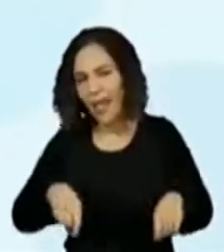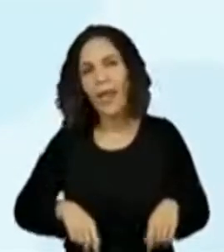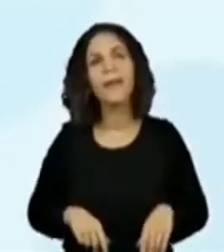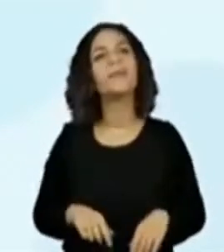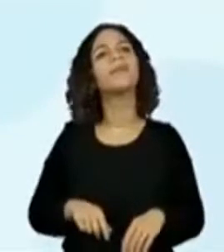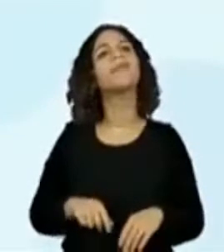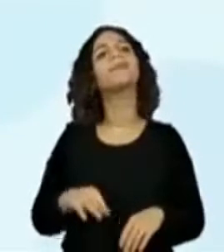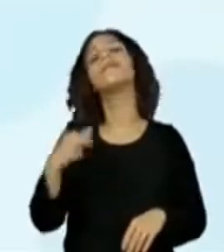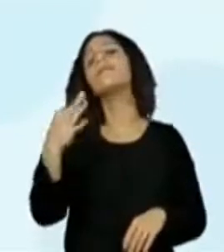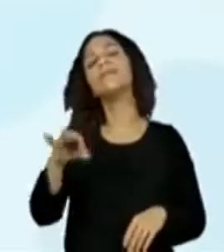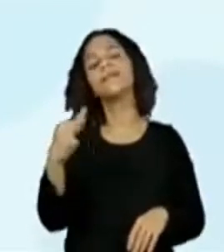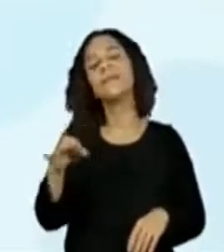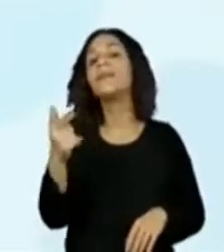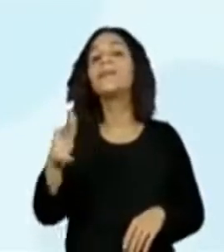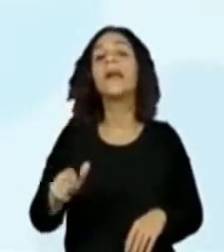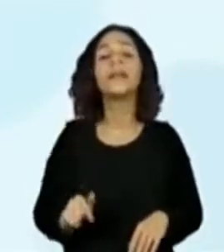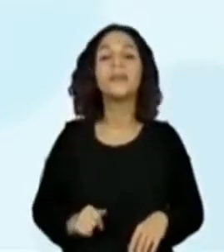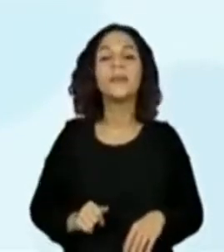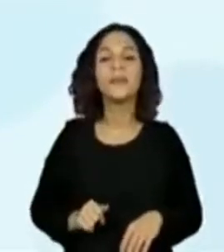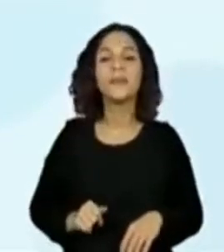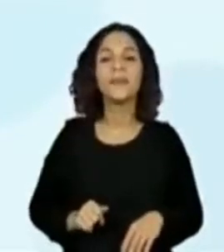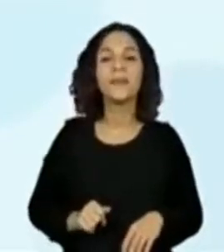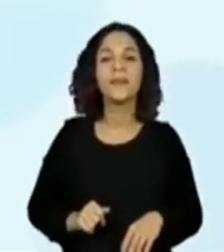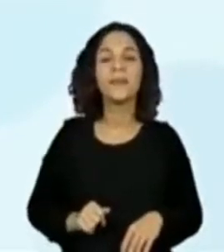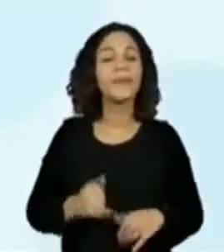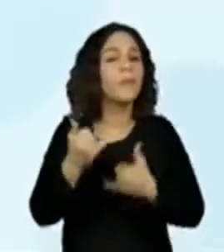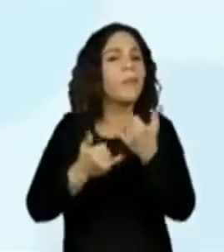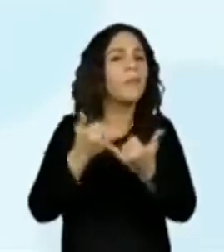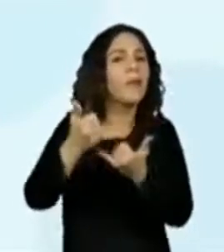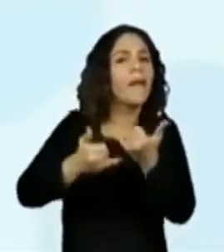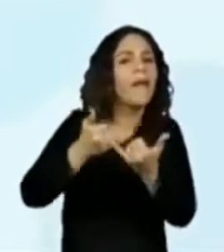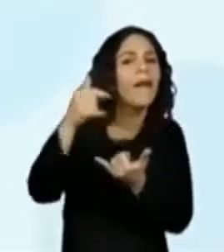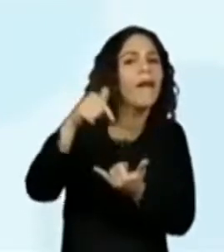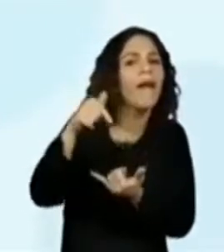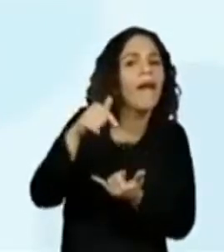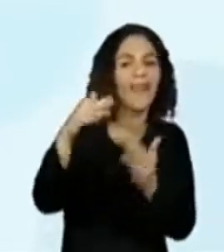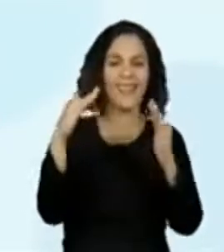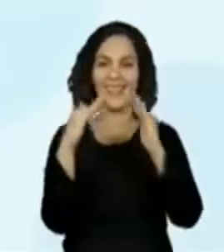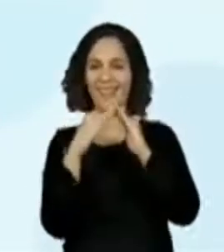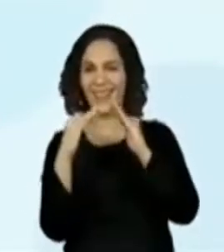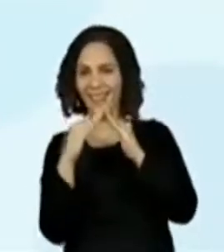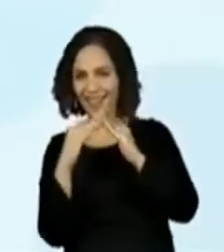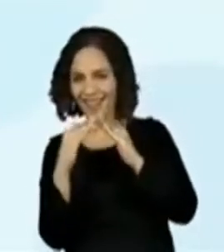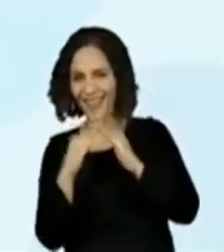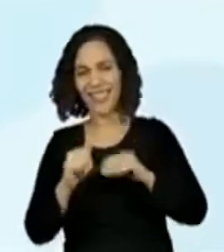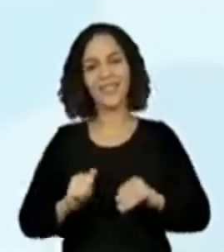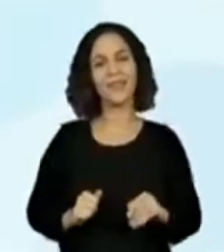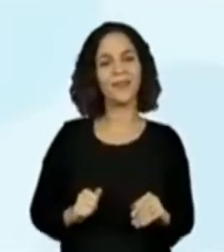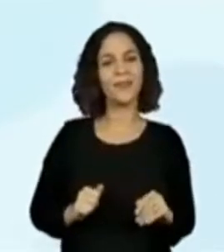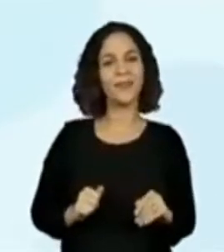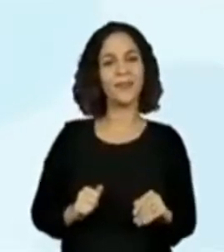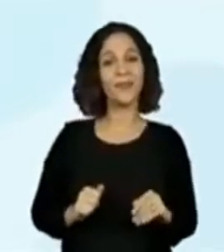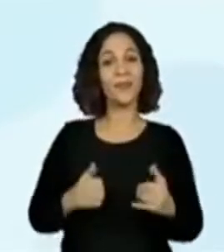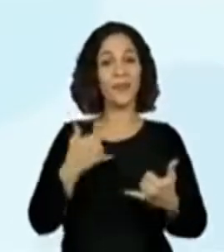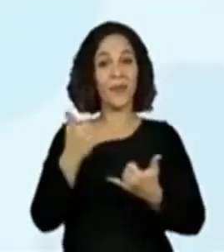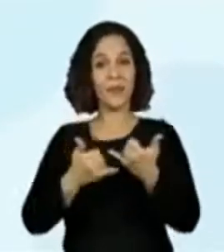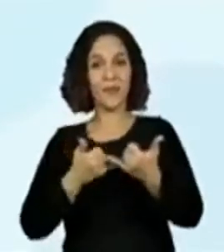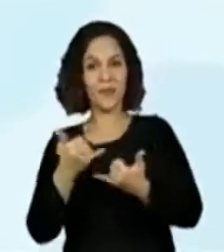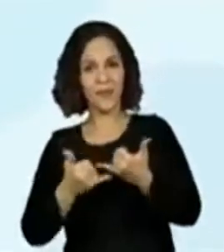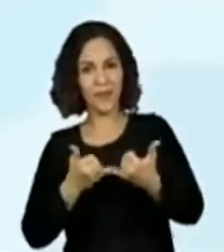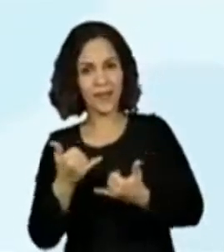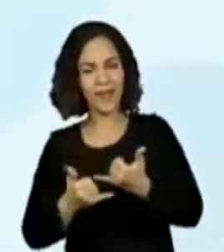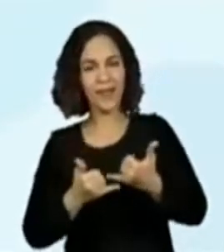Isso. Brincamos no restaurante. Brincamos na nossa casa. Brincamos no